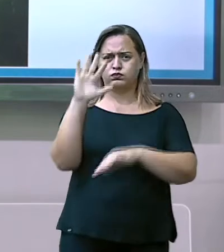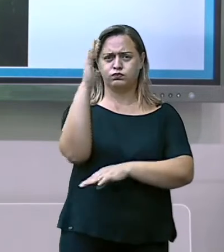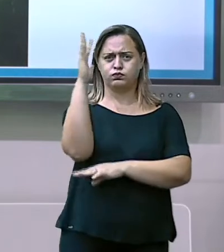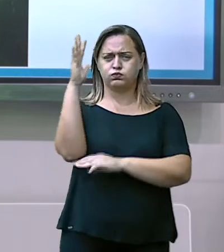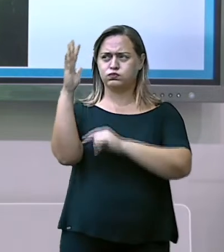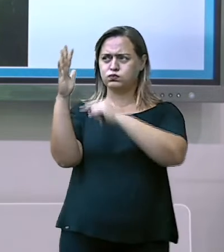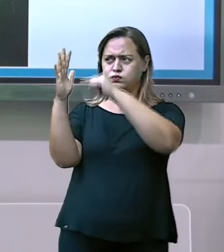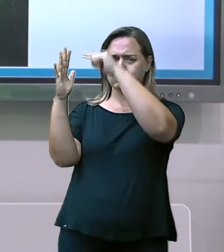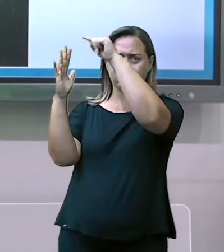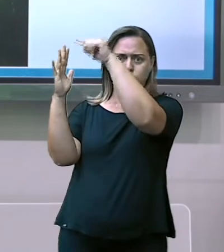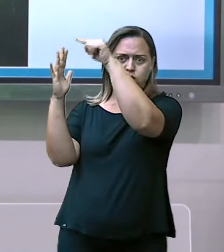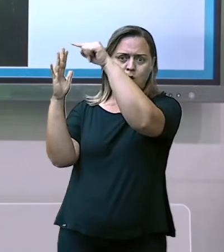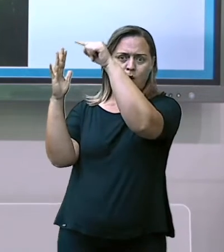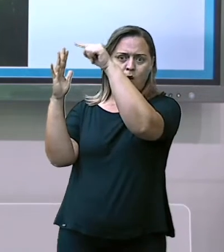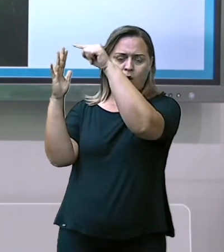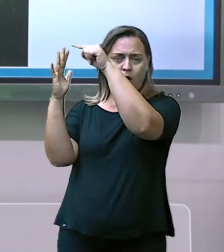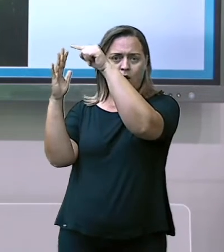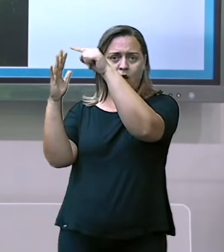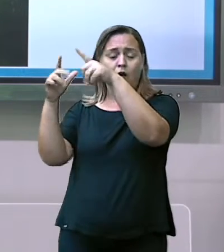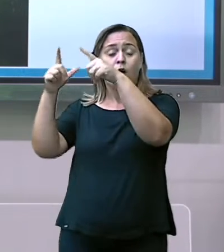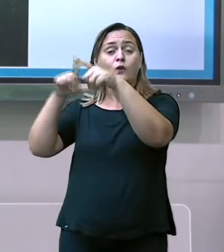as suas construções.